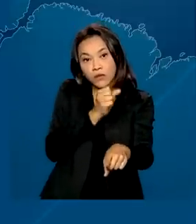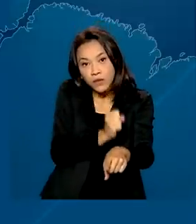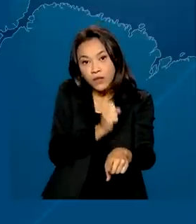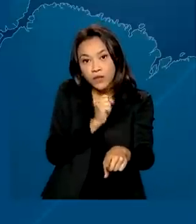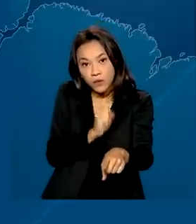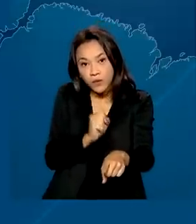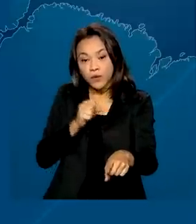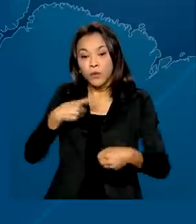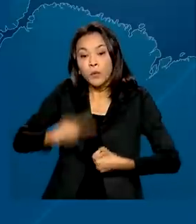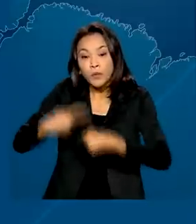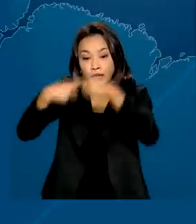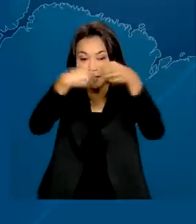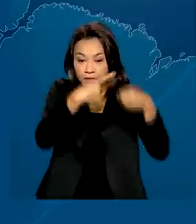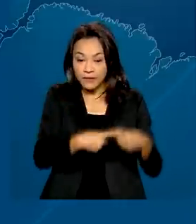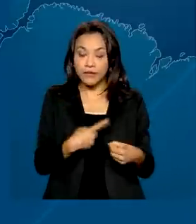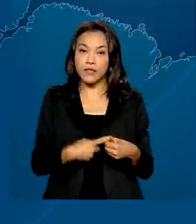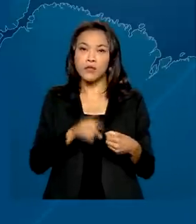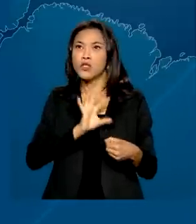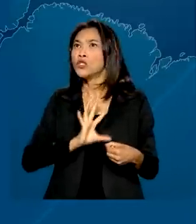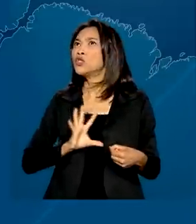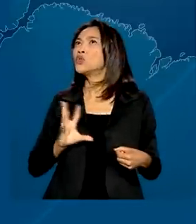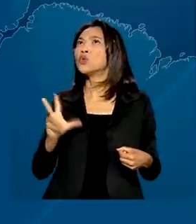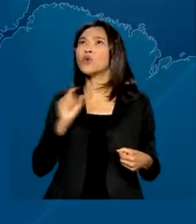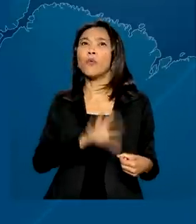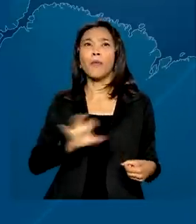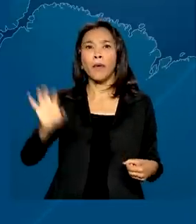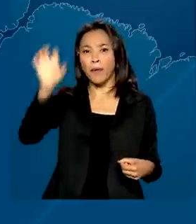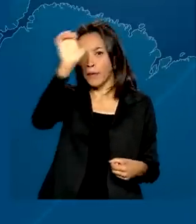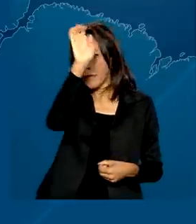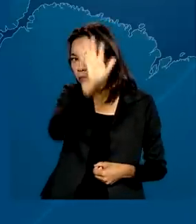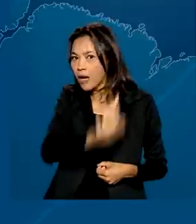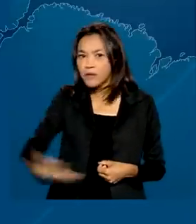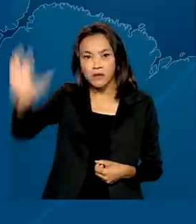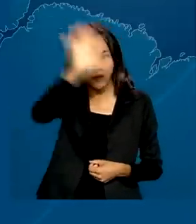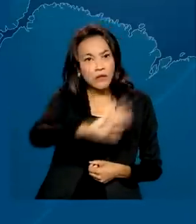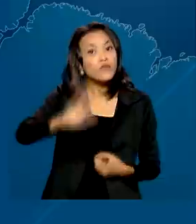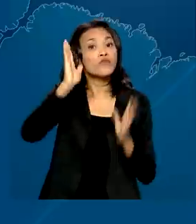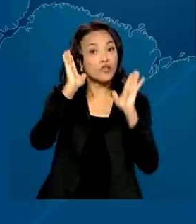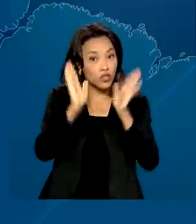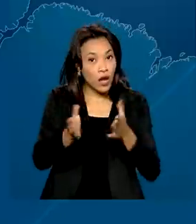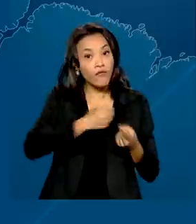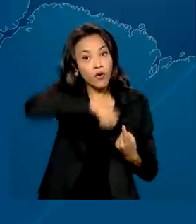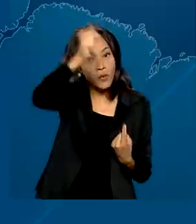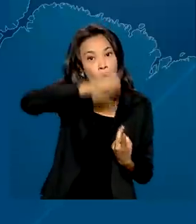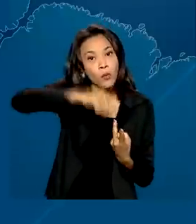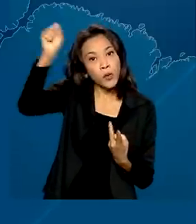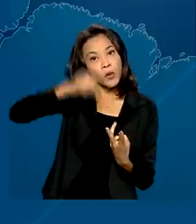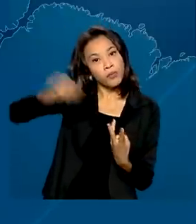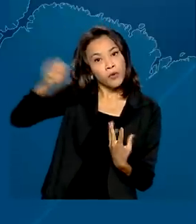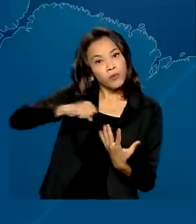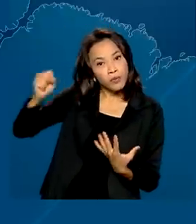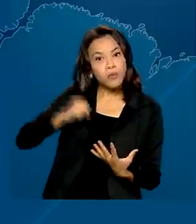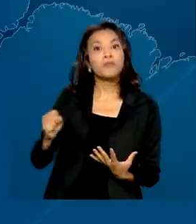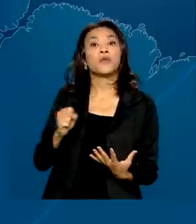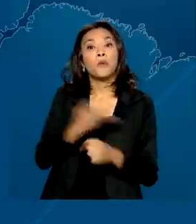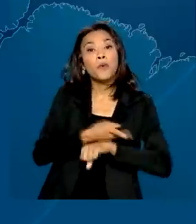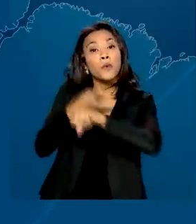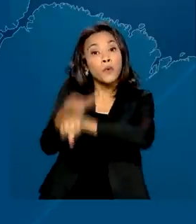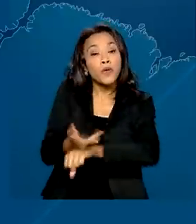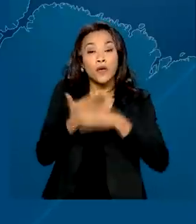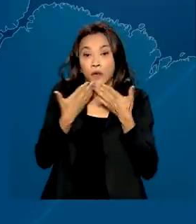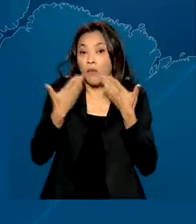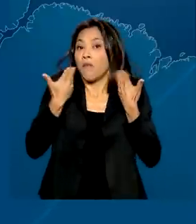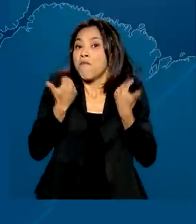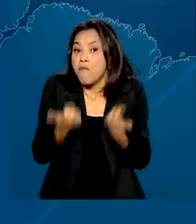municípios de todas as regiões brasileiras já foram destino dos venezuelanos em busca de melhores